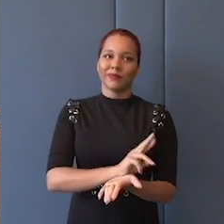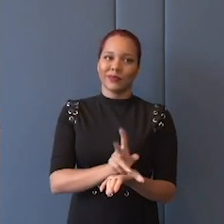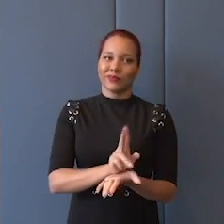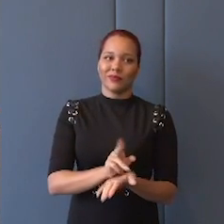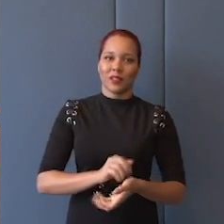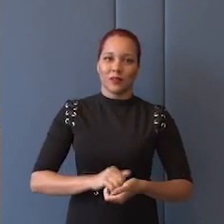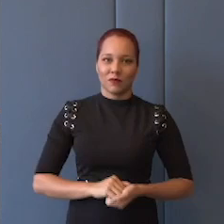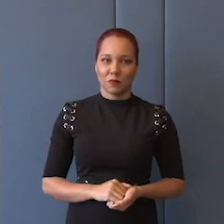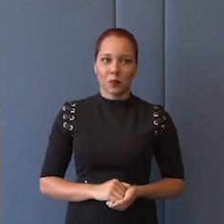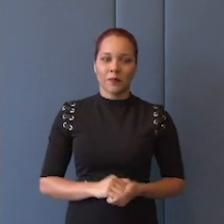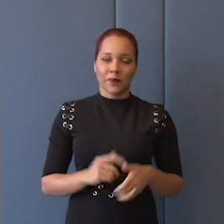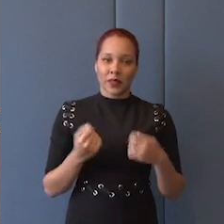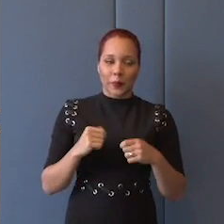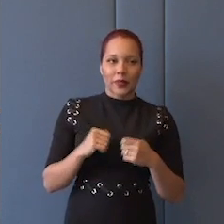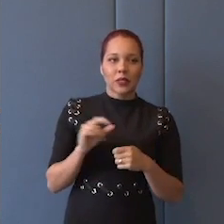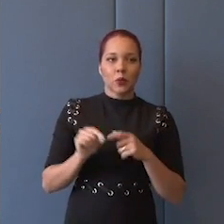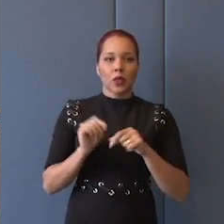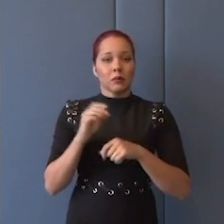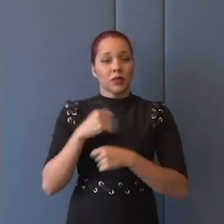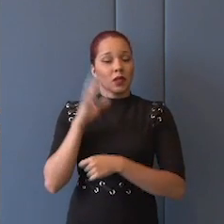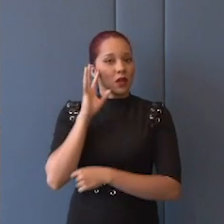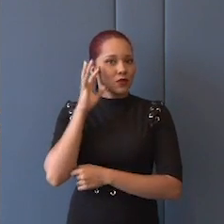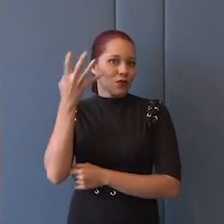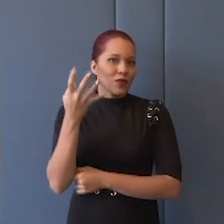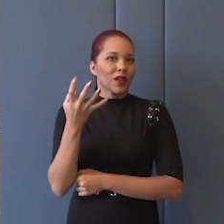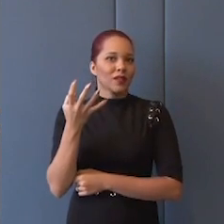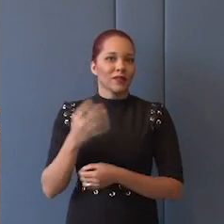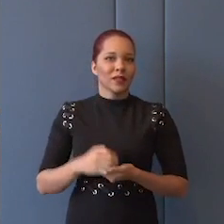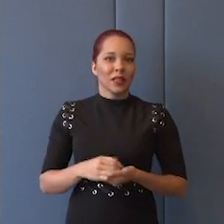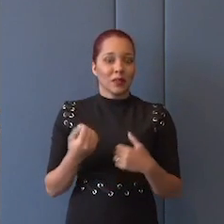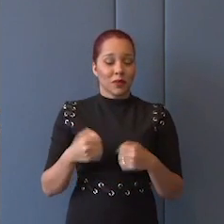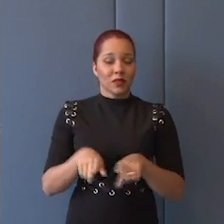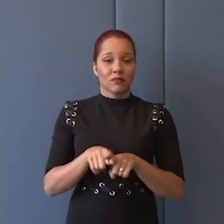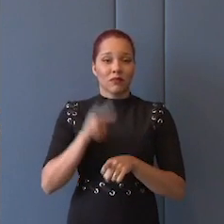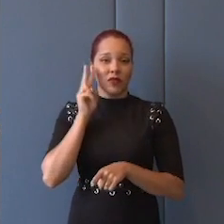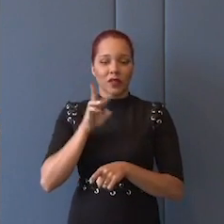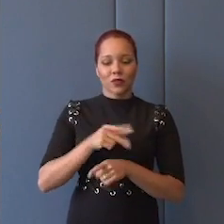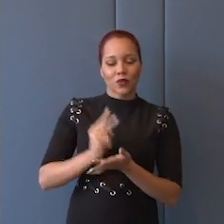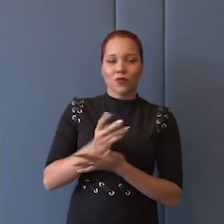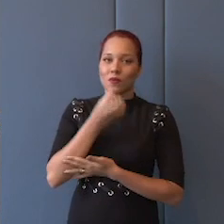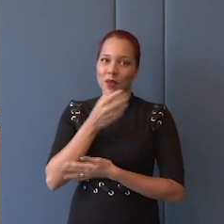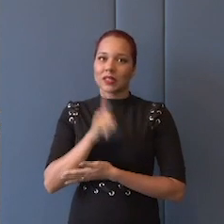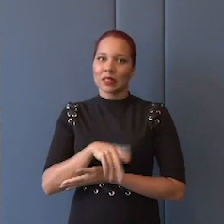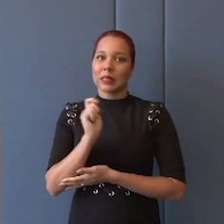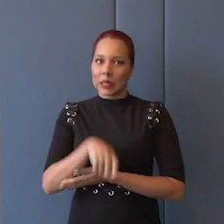tem que dissolver essa pedra aí e ver se ali dentro tem uma coisa que ainda é válida ou não.